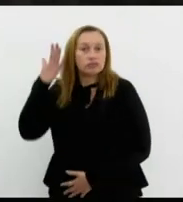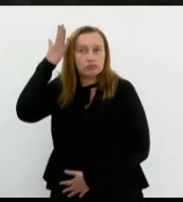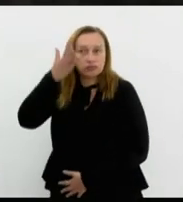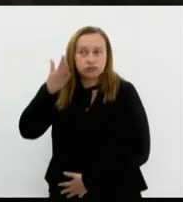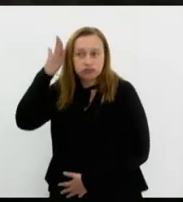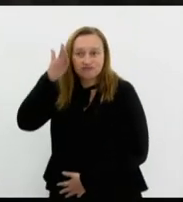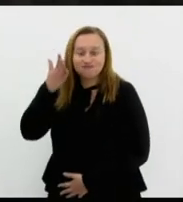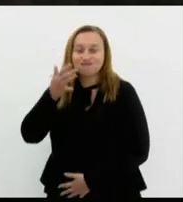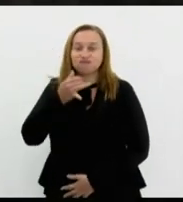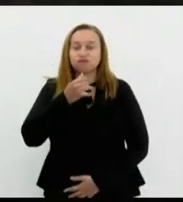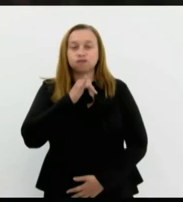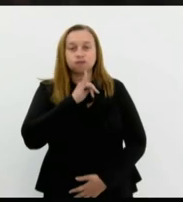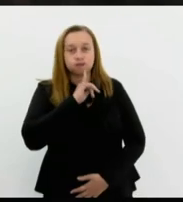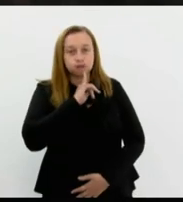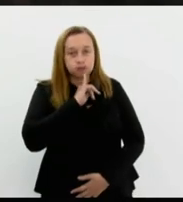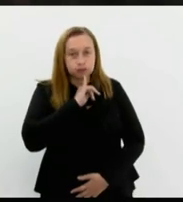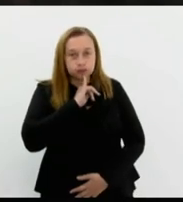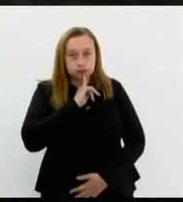infelizmente,